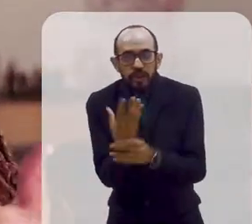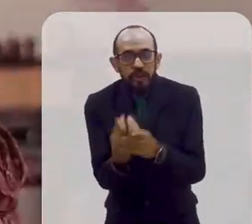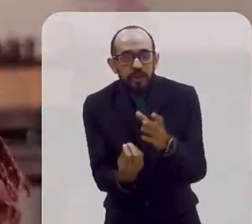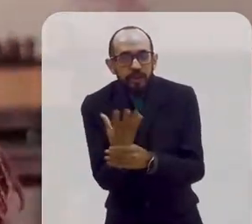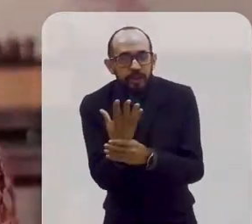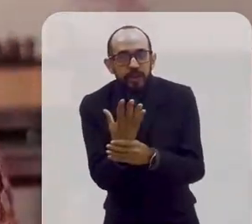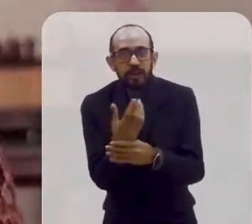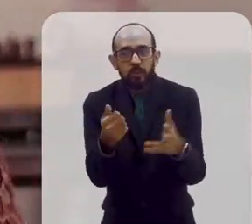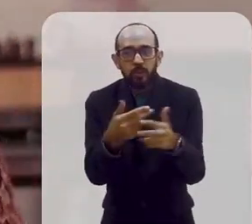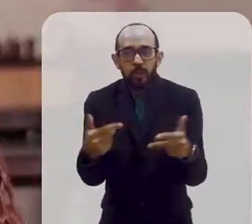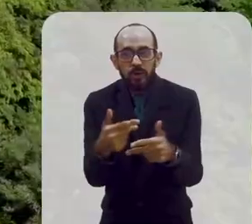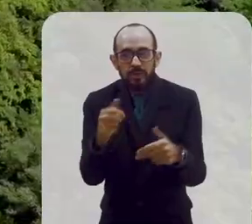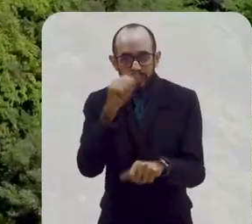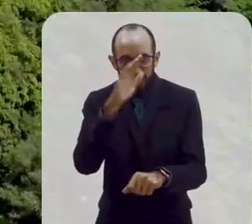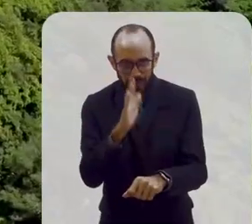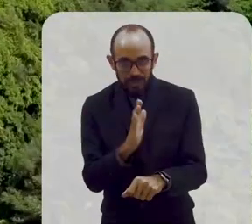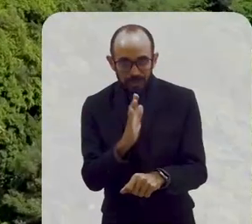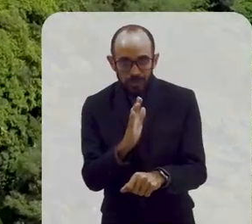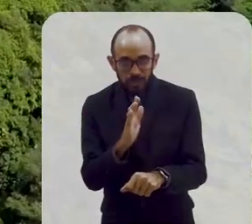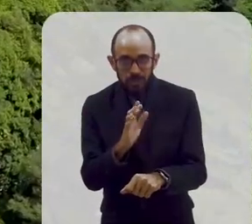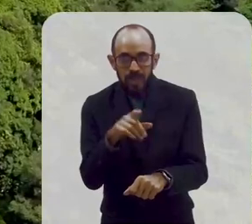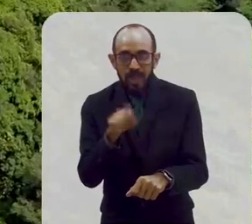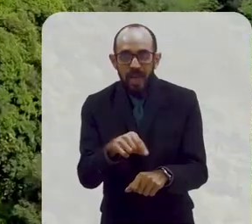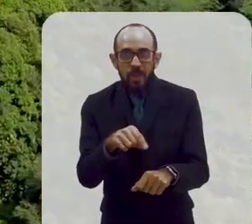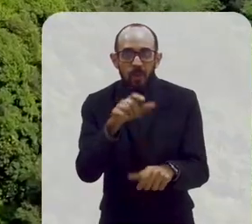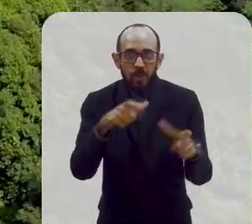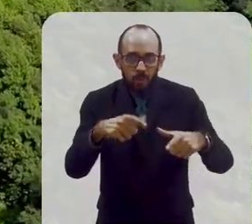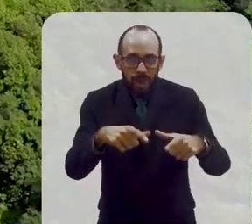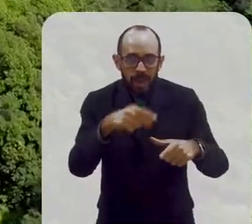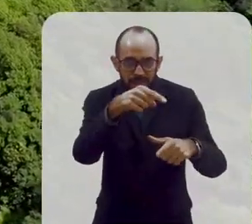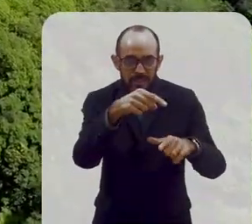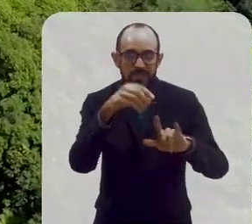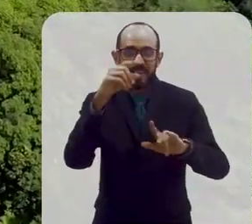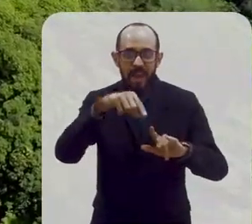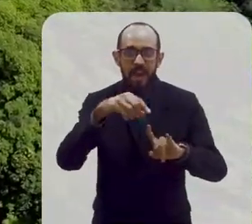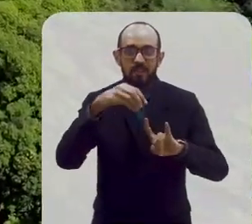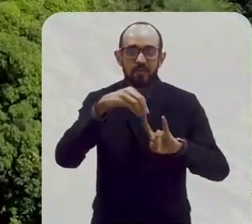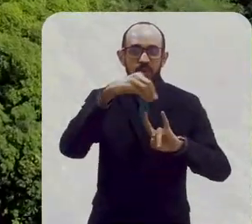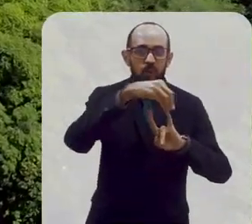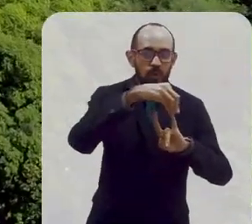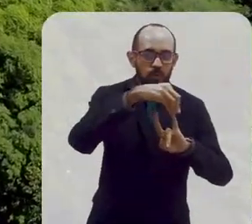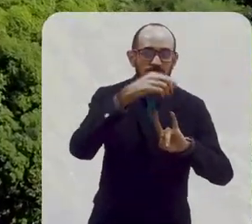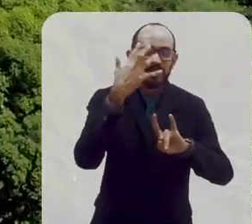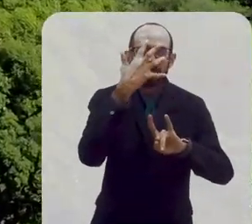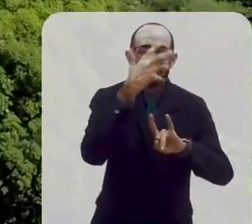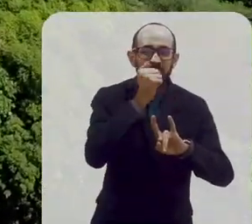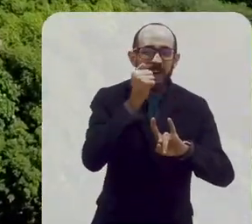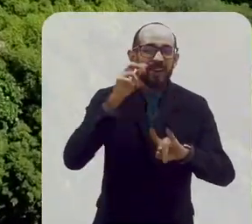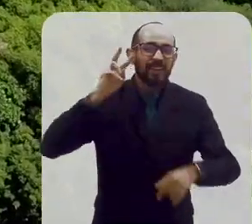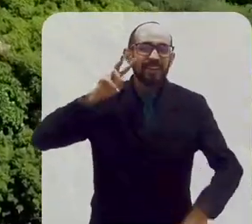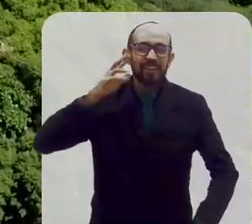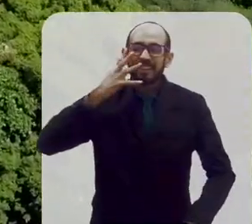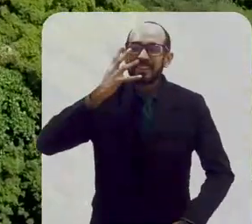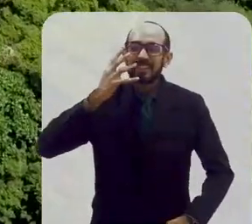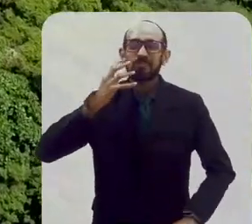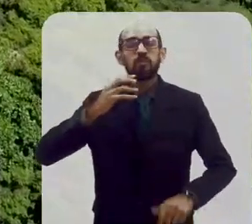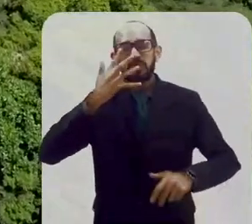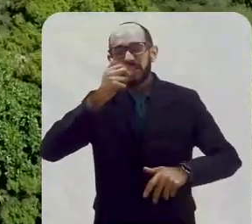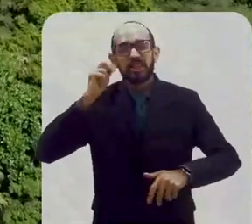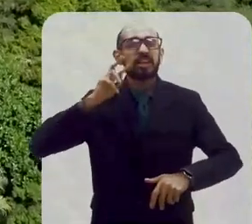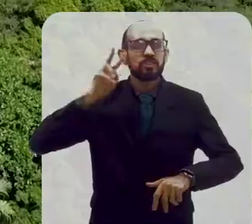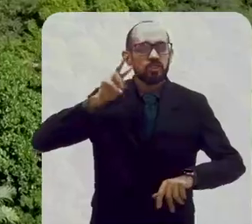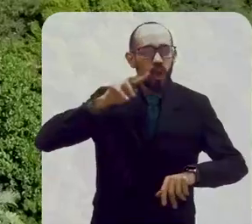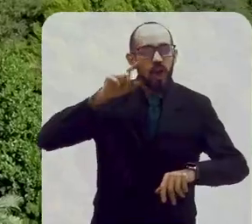criando ciência brasileira. O nome desse lugar é Fundação Oswaldo Cruz, a Fiocruz. E ela tem uma história linda, repleta de passagens